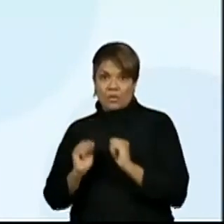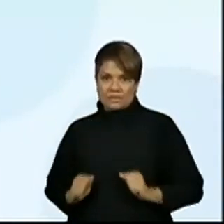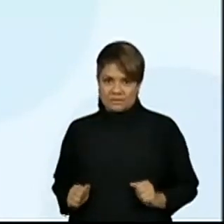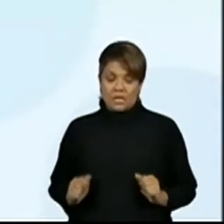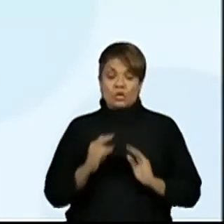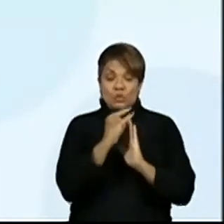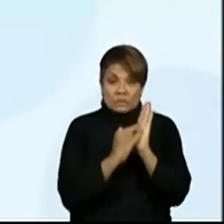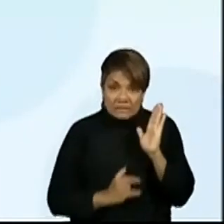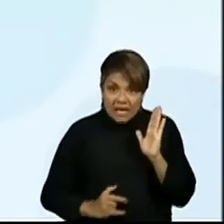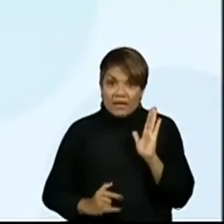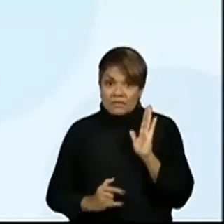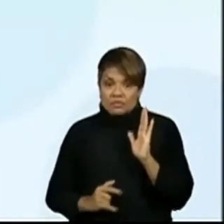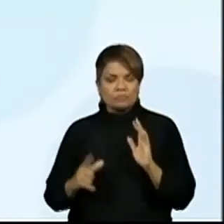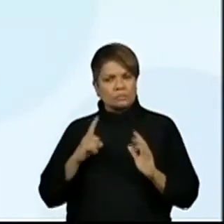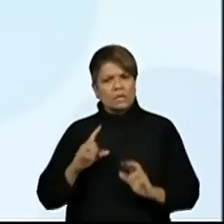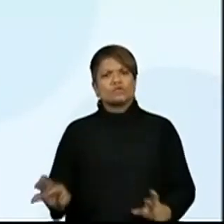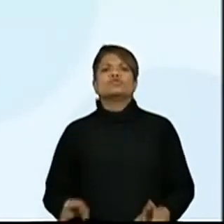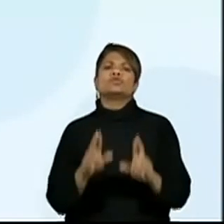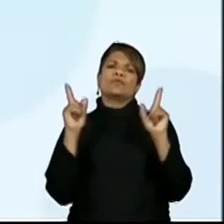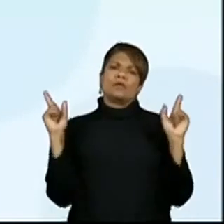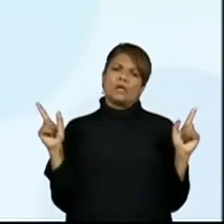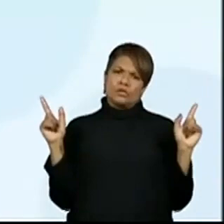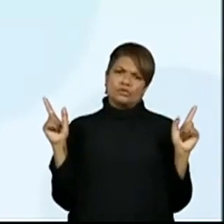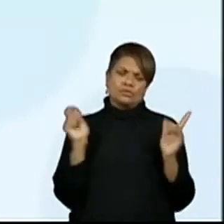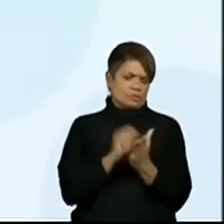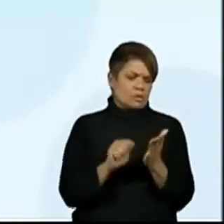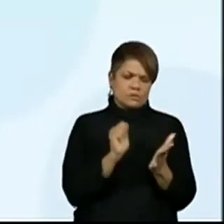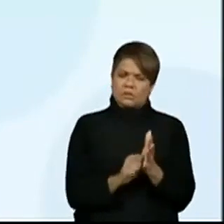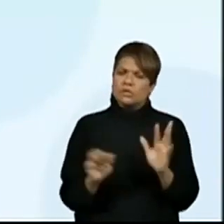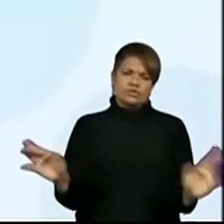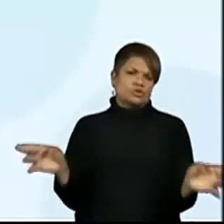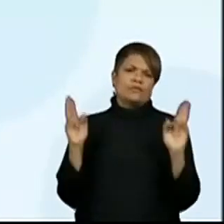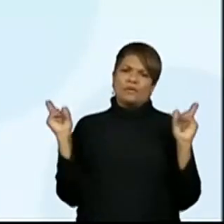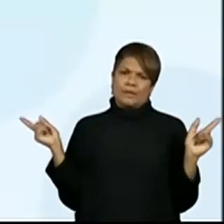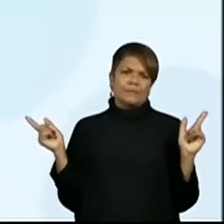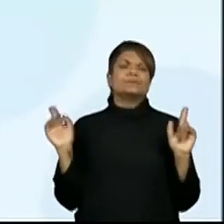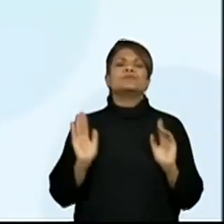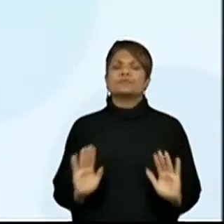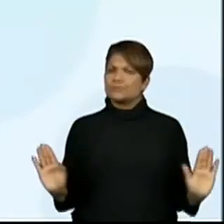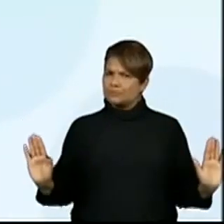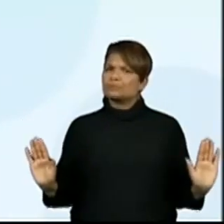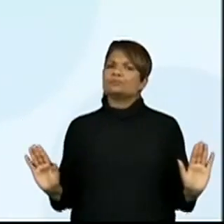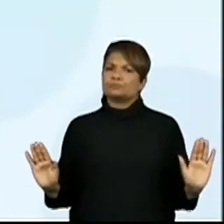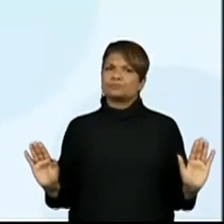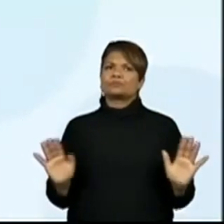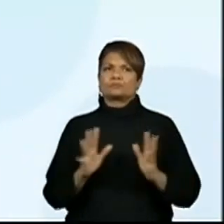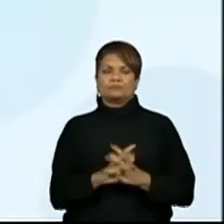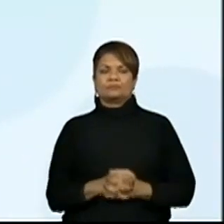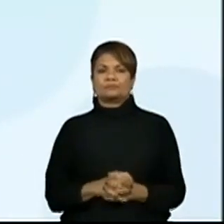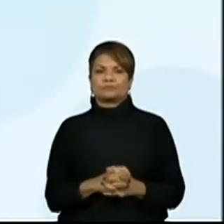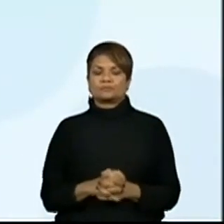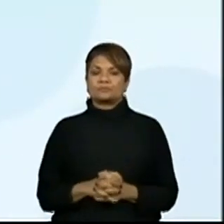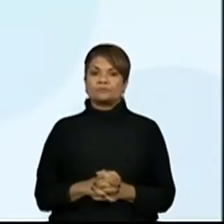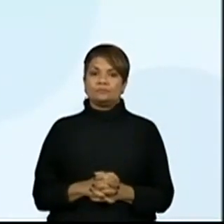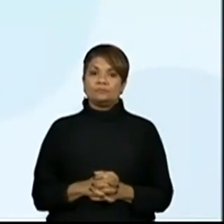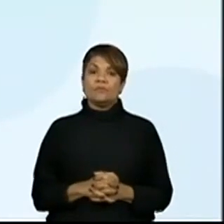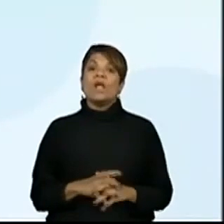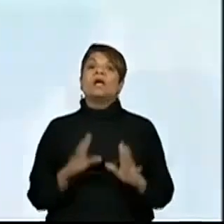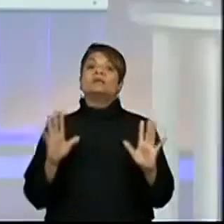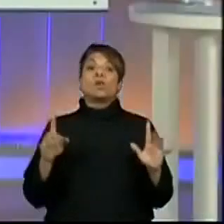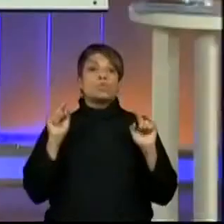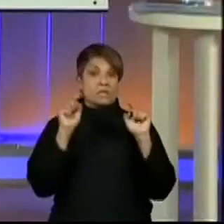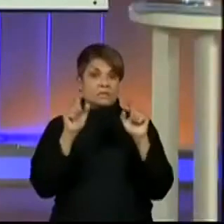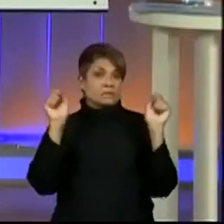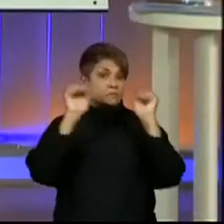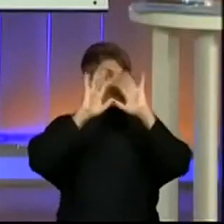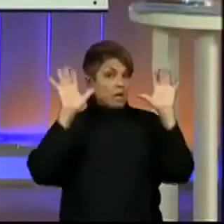escritas diferentes respectivamente, ou seja, nessa mesma sequência. Então, isso tem que